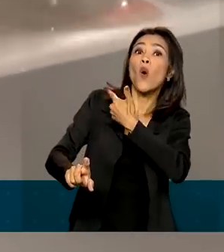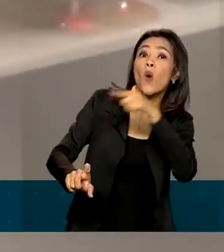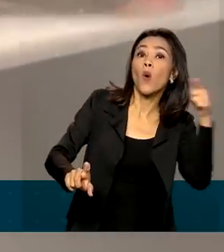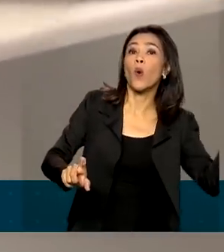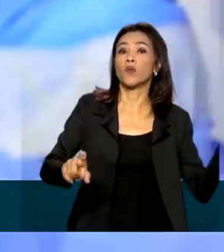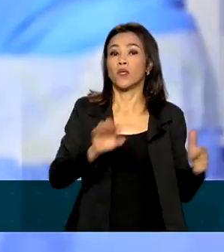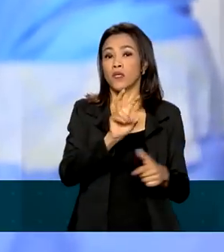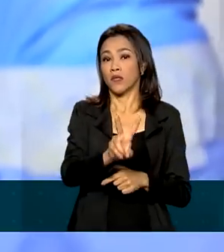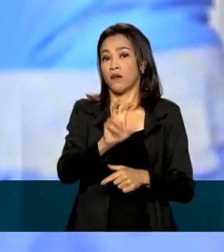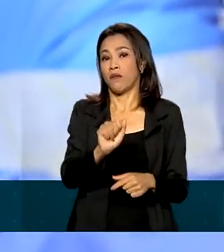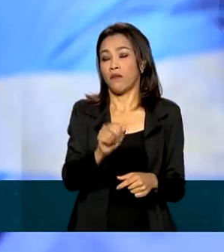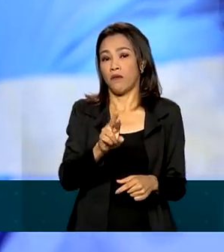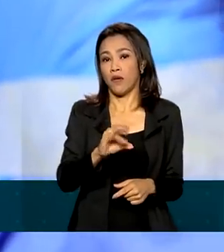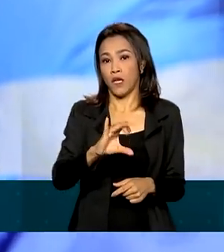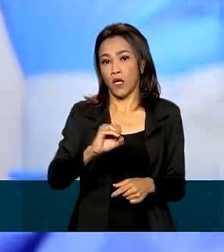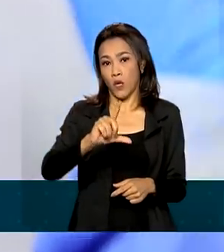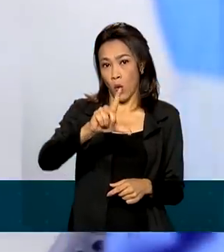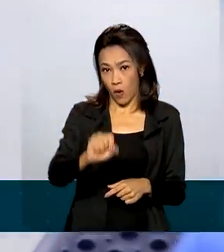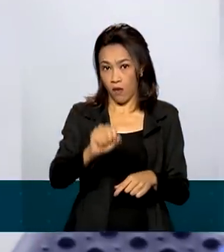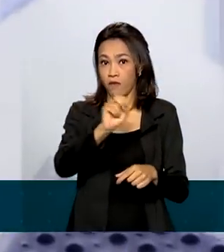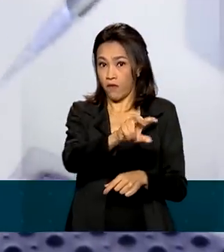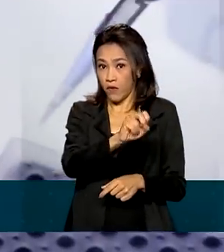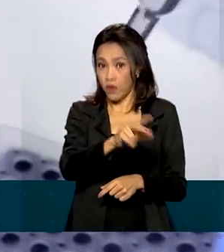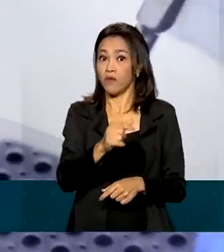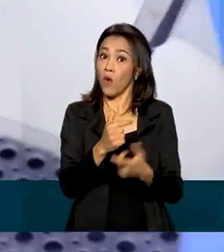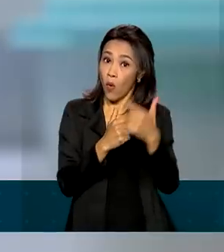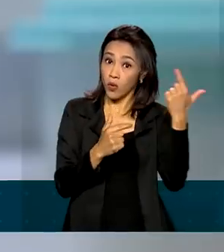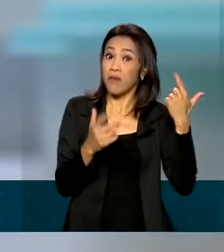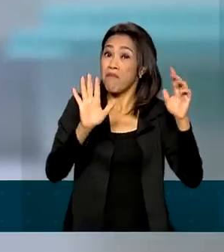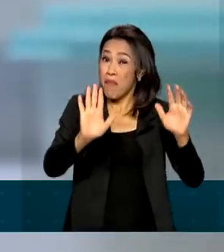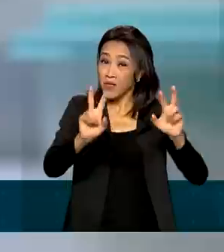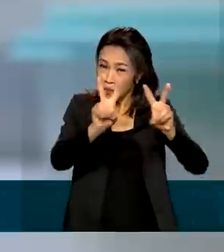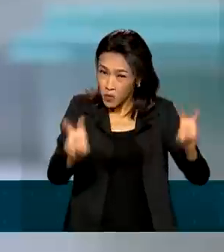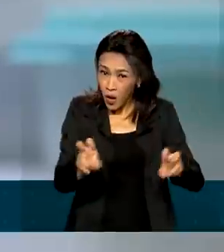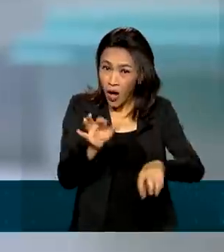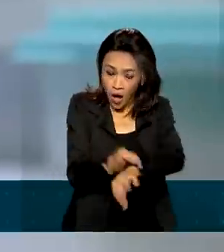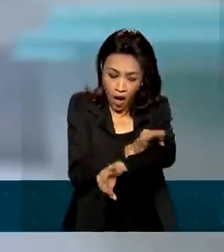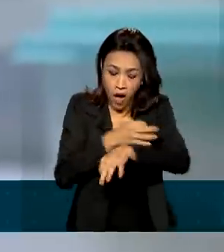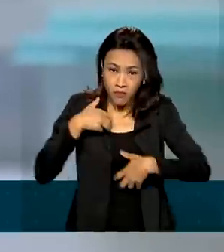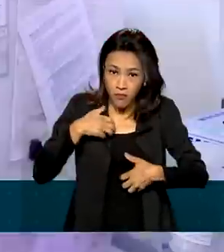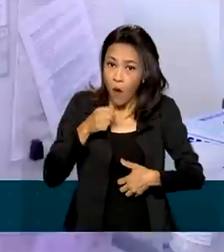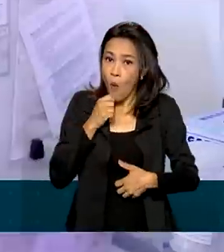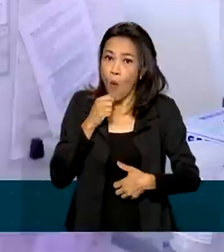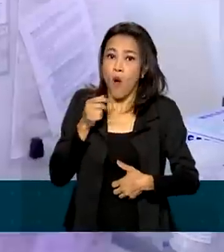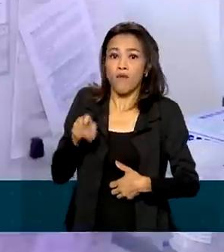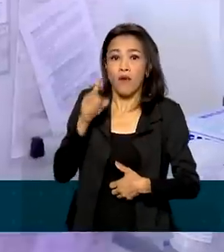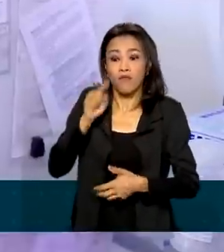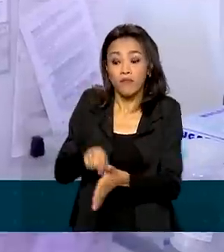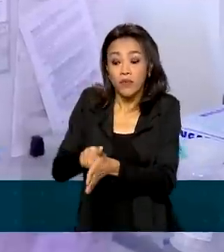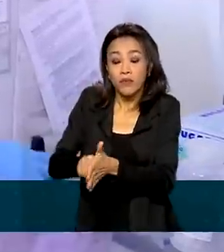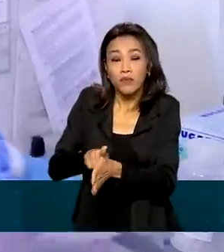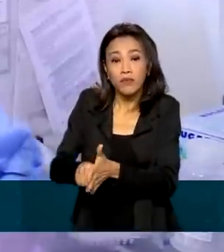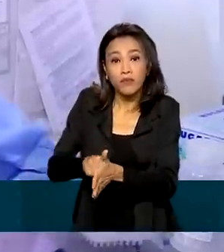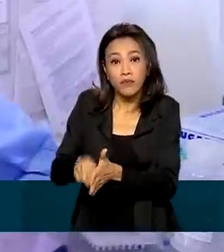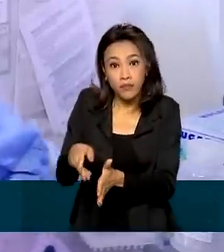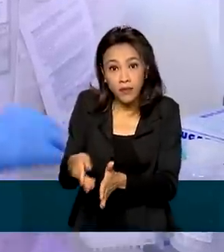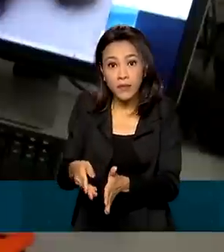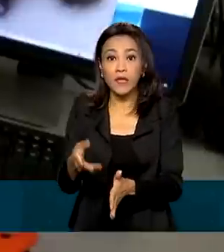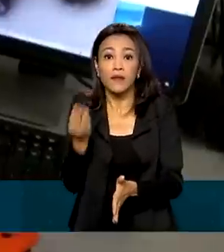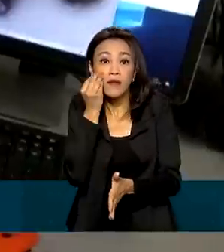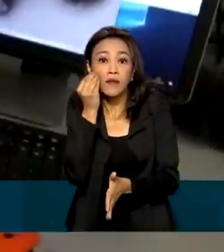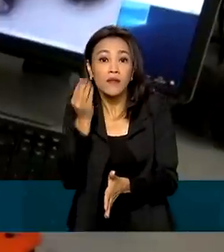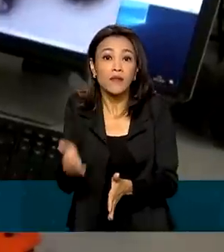vão participar do estudo grupos de pessoas que tiveram contato prolongado com o caso confirmado de varíola dos macacos e ainda